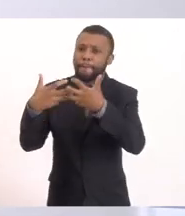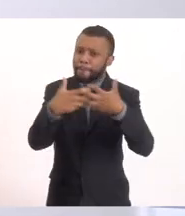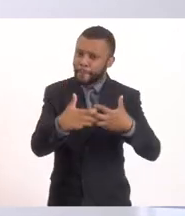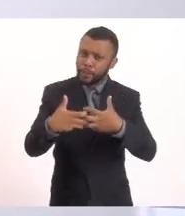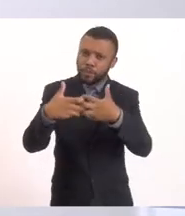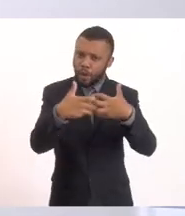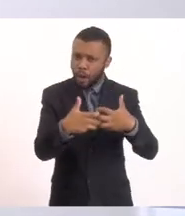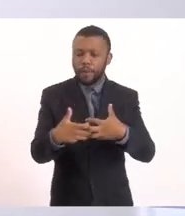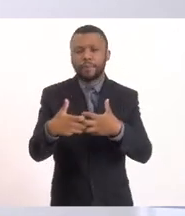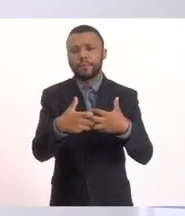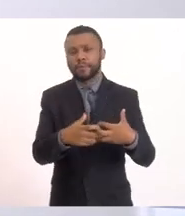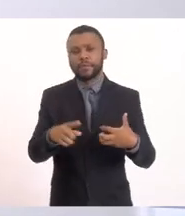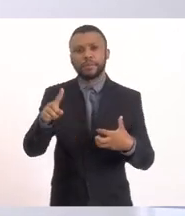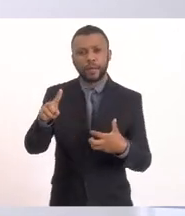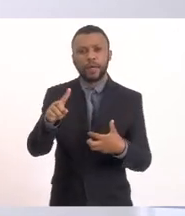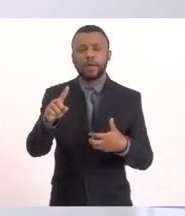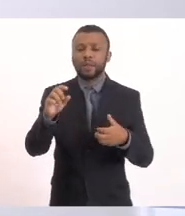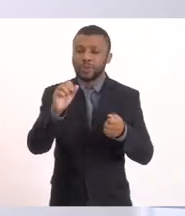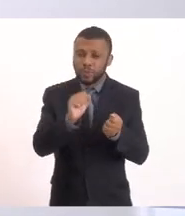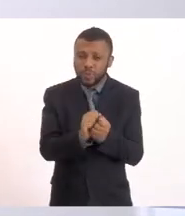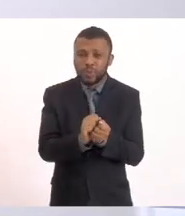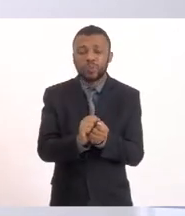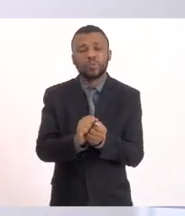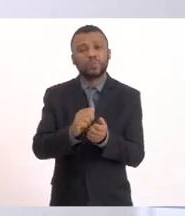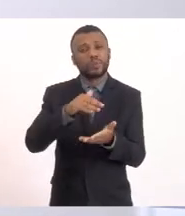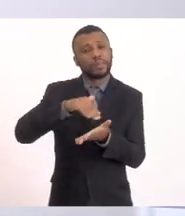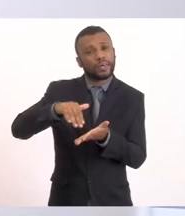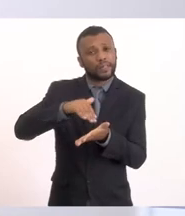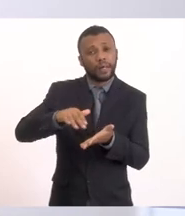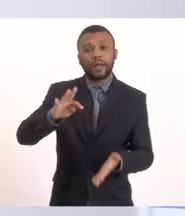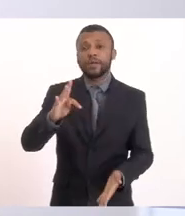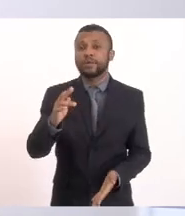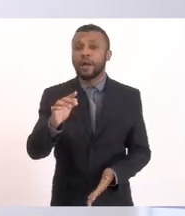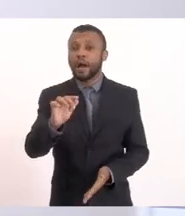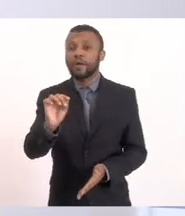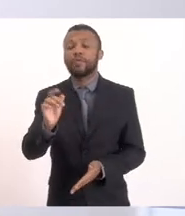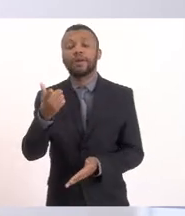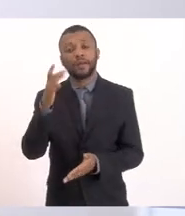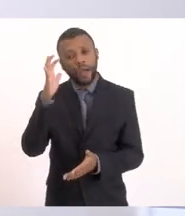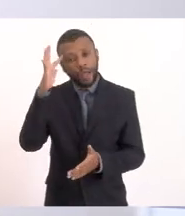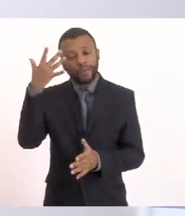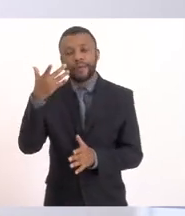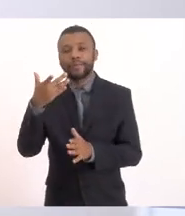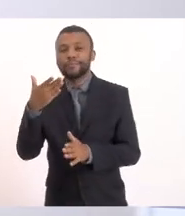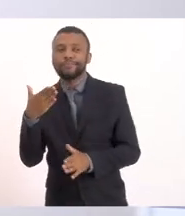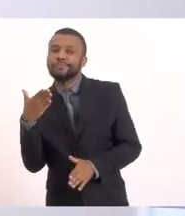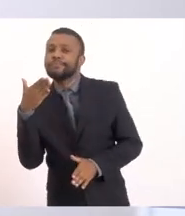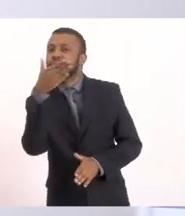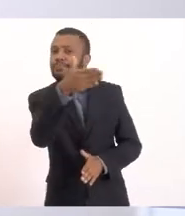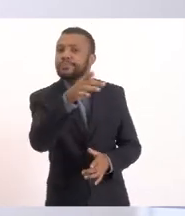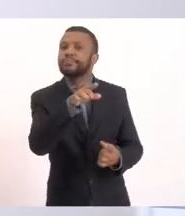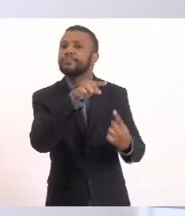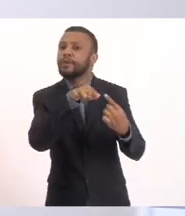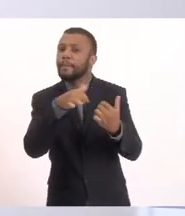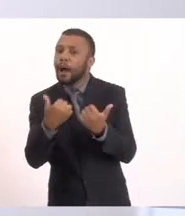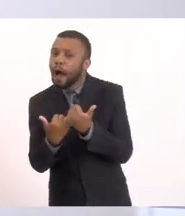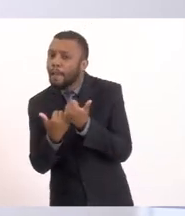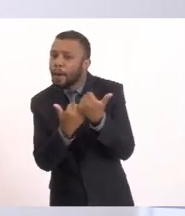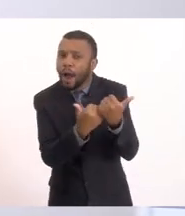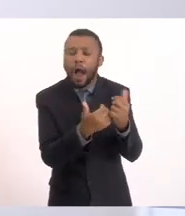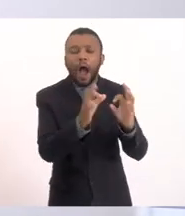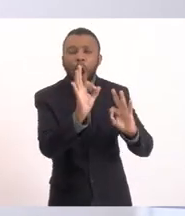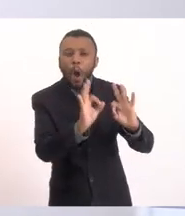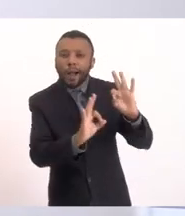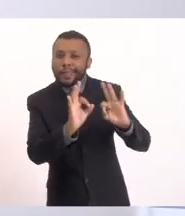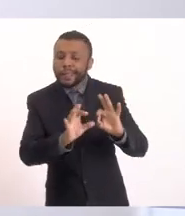junto com o secretário Tiago Pompolha, se deslocaram para Petrópolis para poder prestar o apoio e organizar as